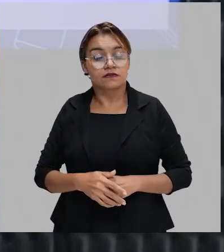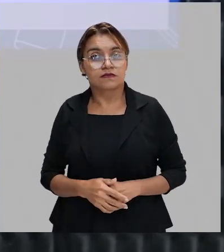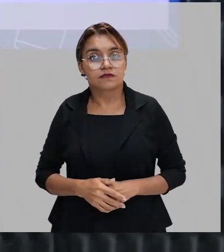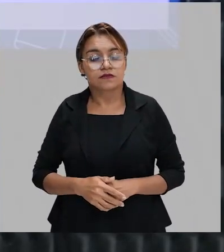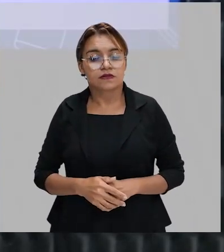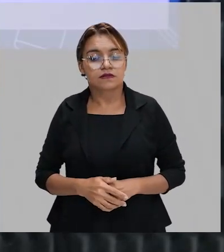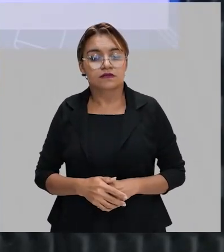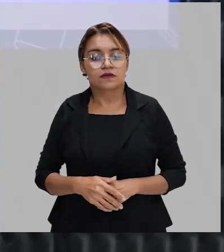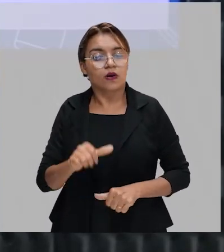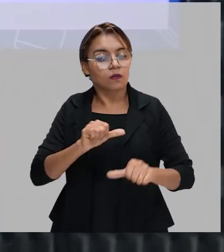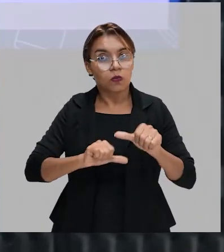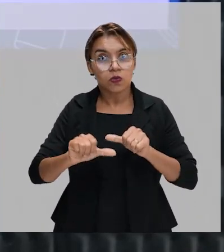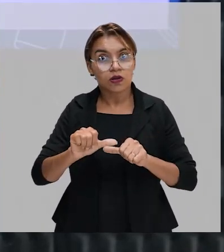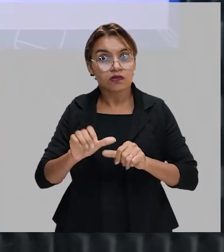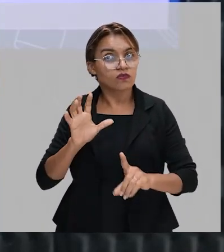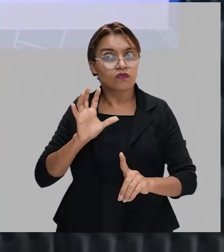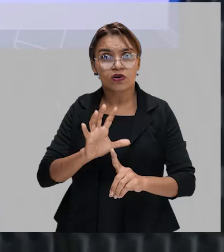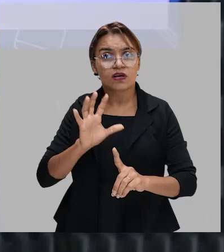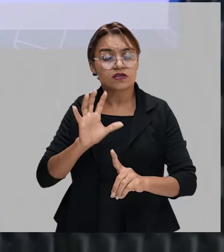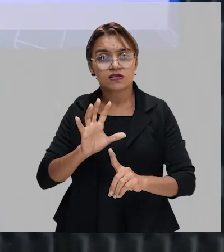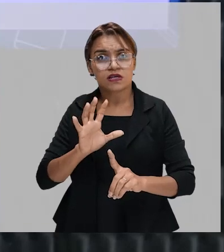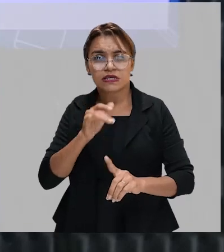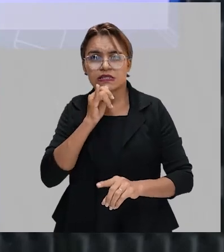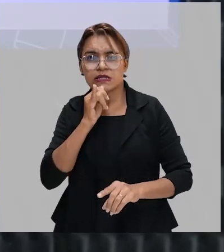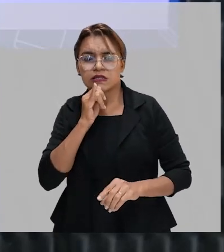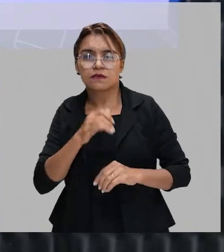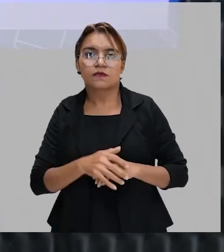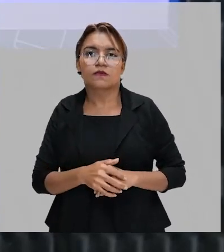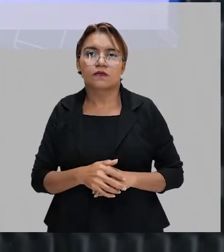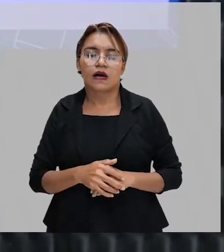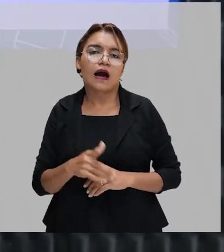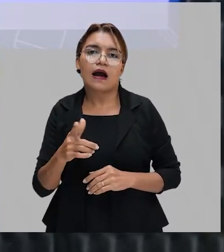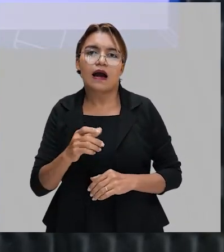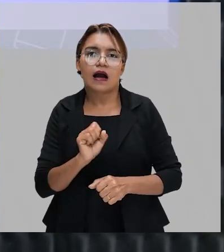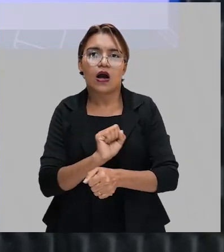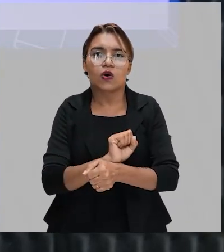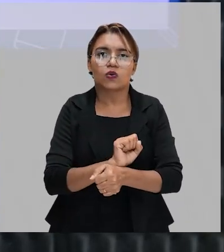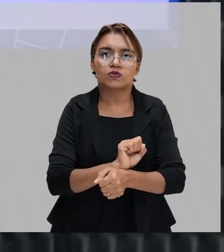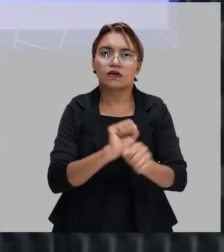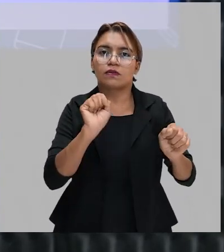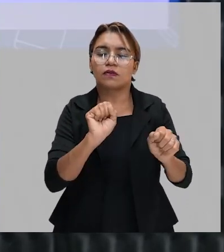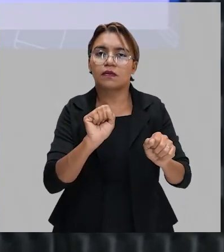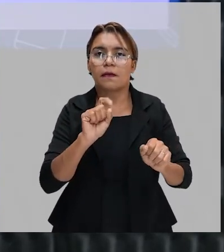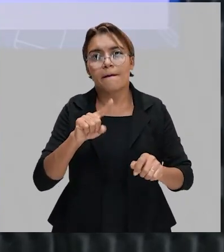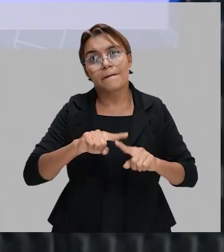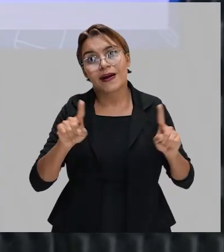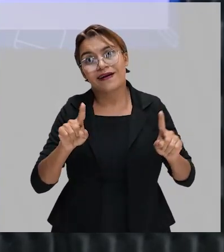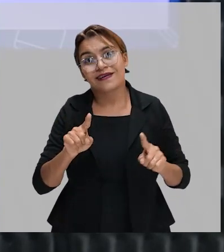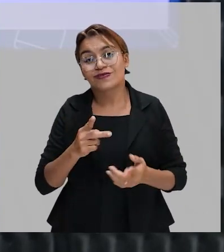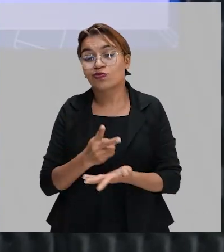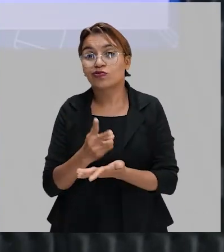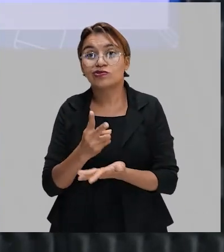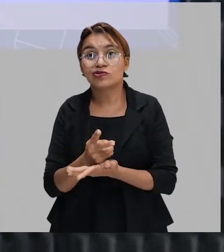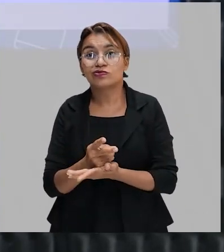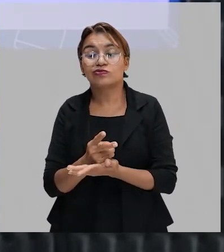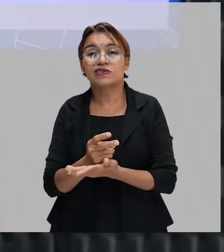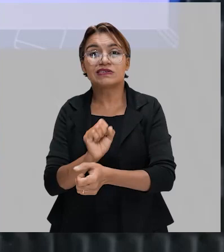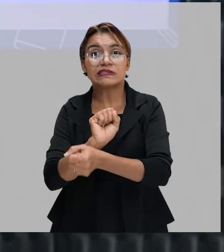mudam muita coisa. Porque o cara não é mais escravo, mas continua escravizado. Tá bom?